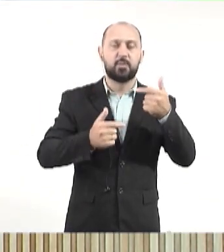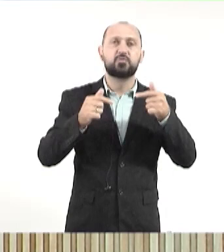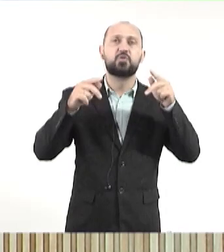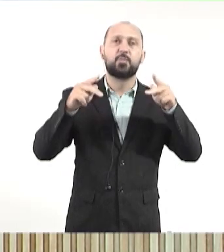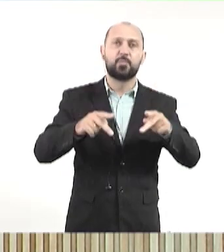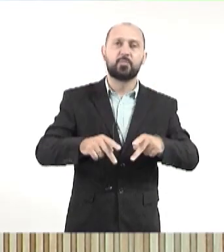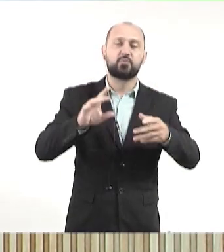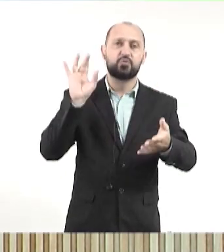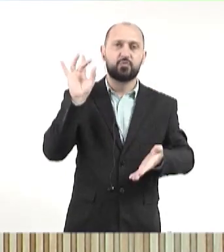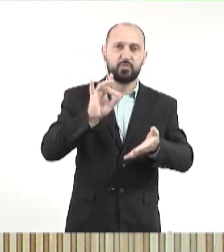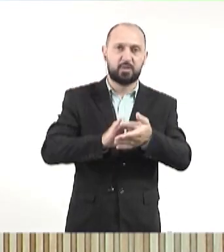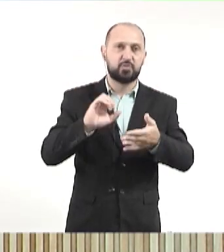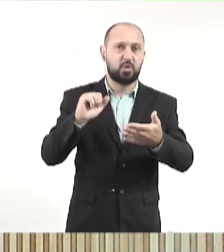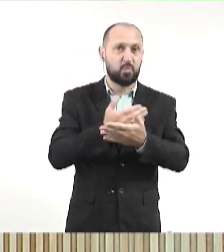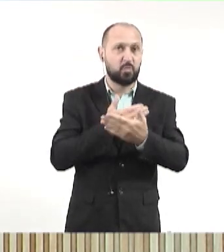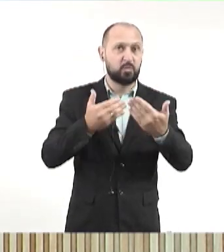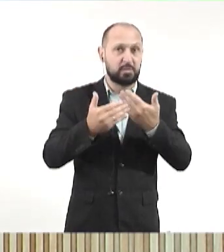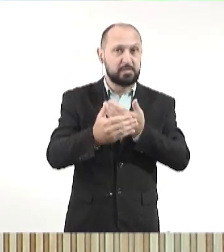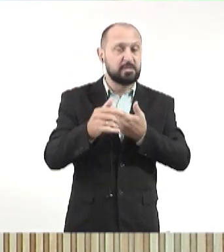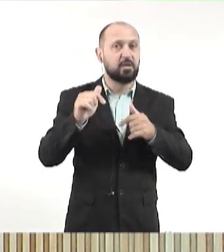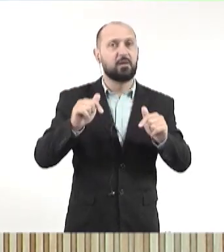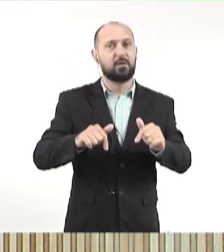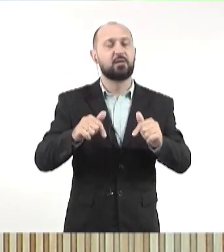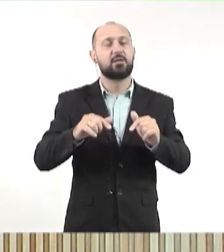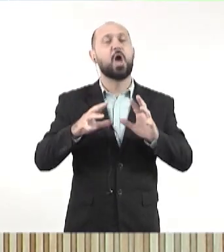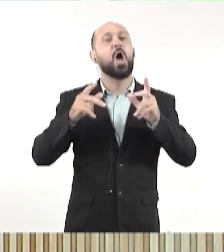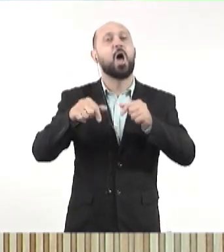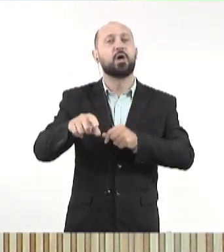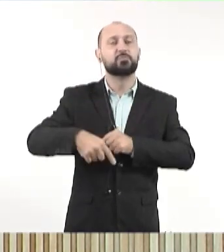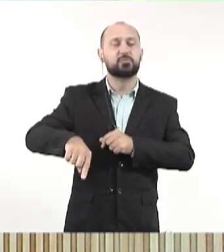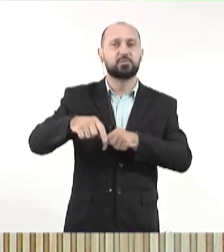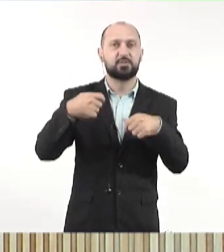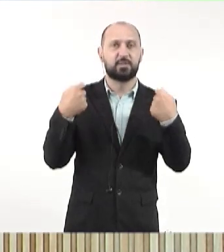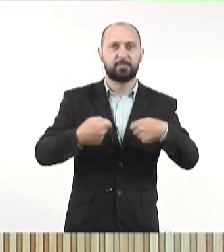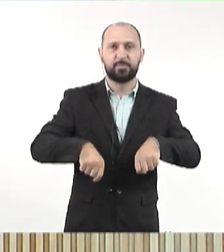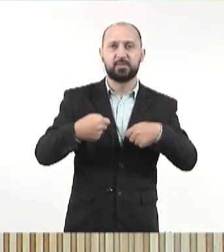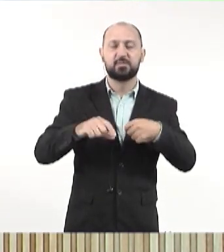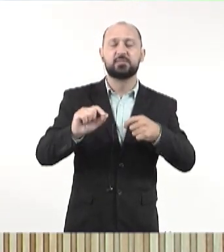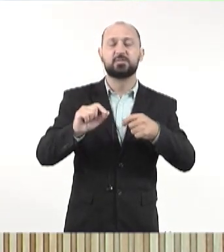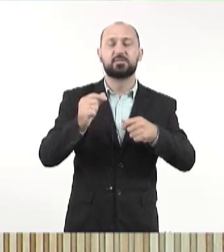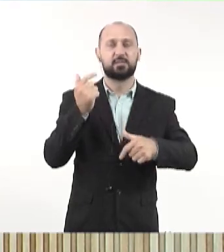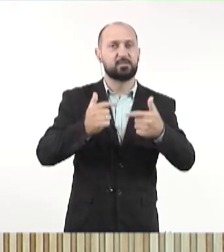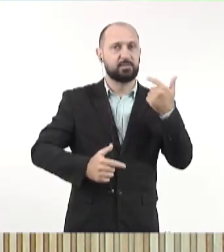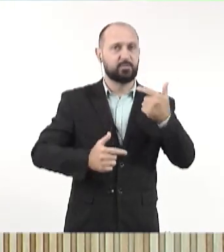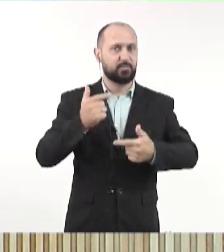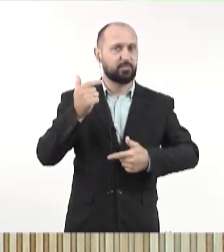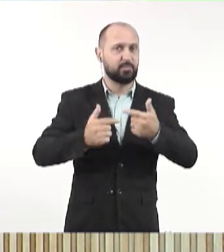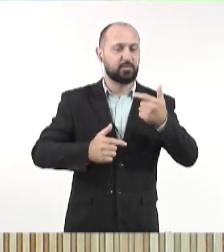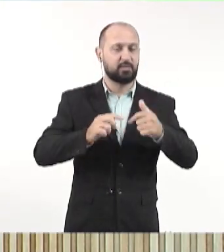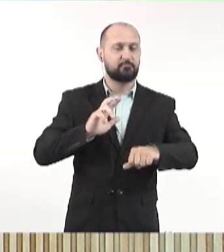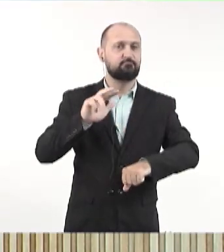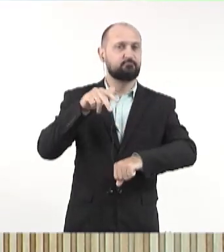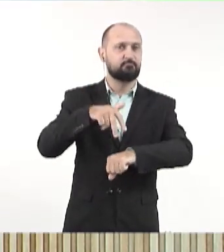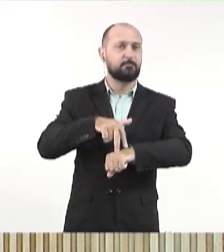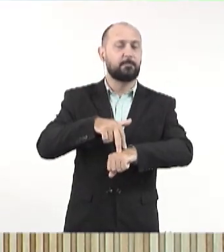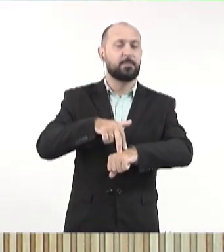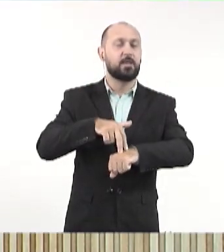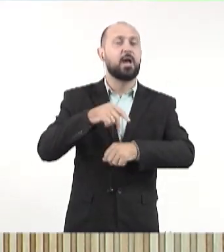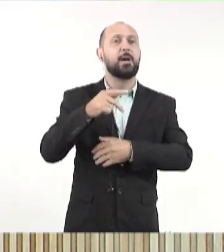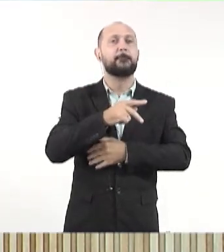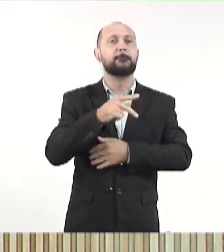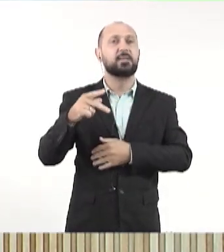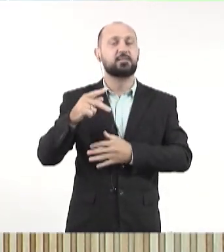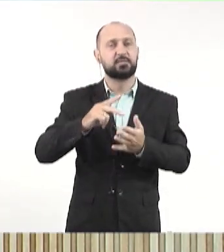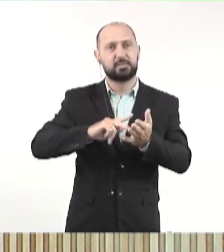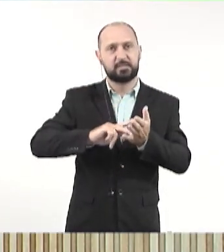políticas públicas de fato acontecerem e chegarem a todo mundo que precisa dessas políticas. Na tribuna, a